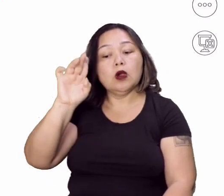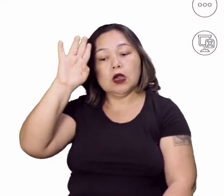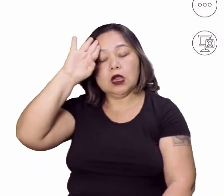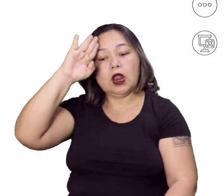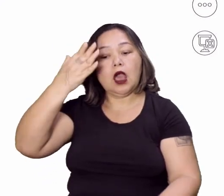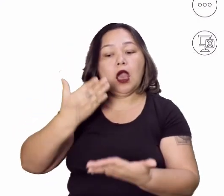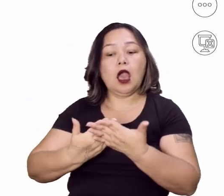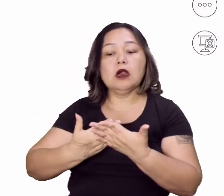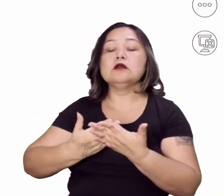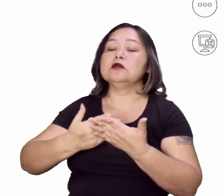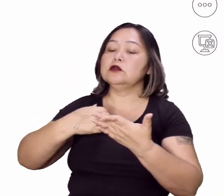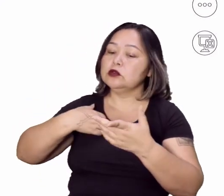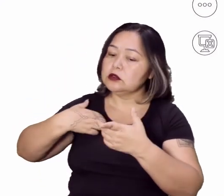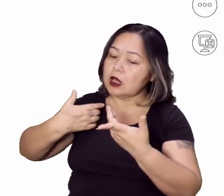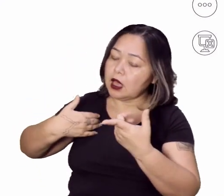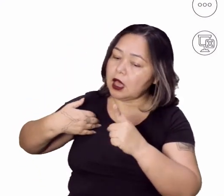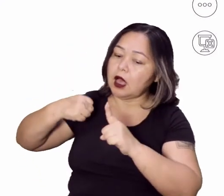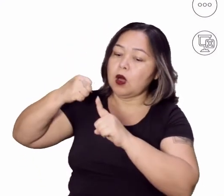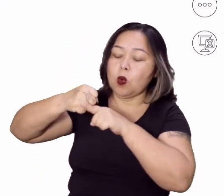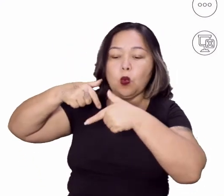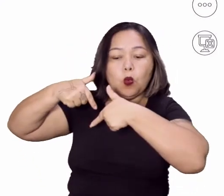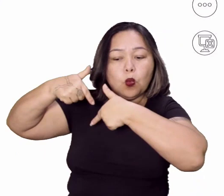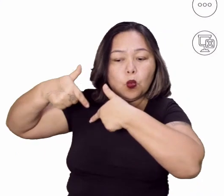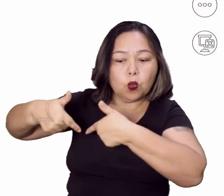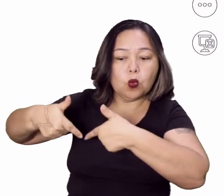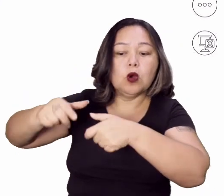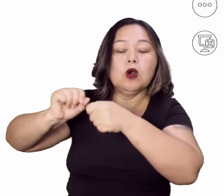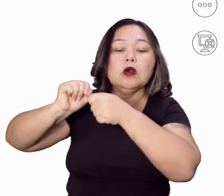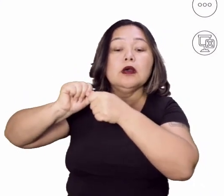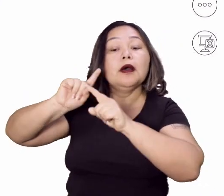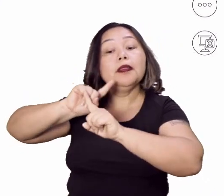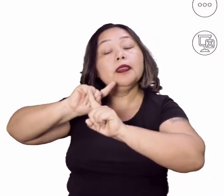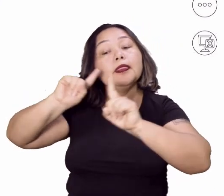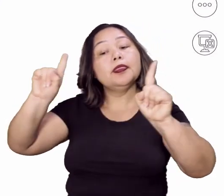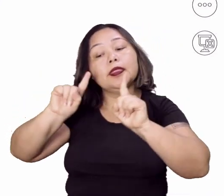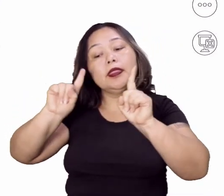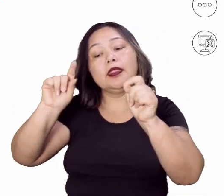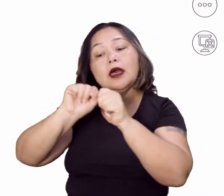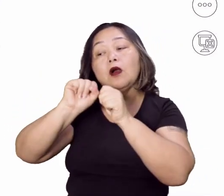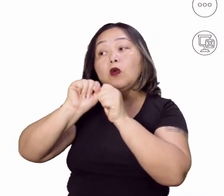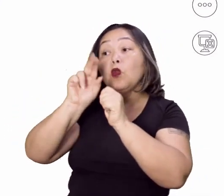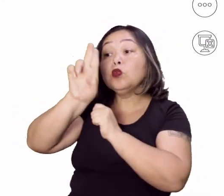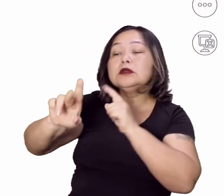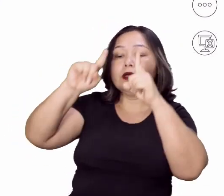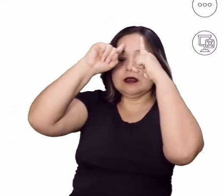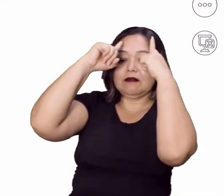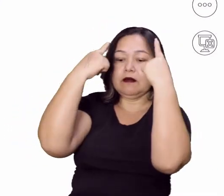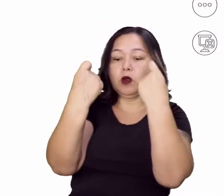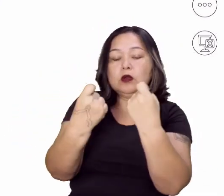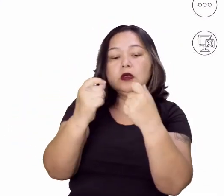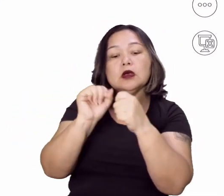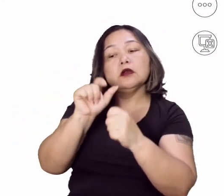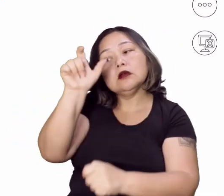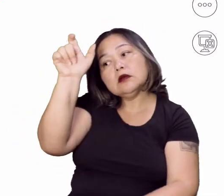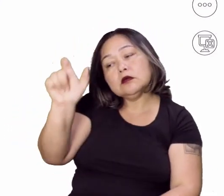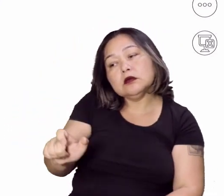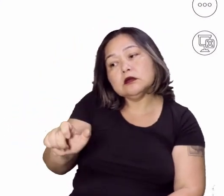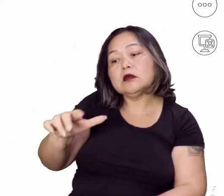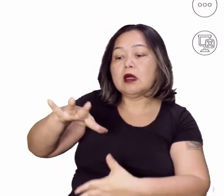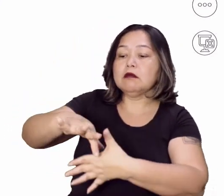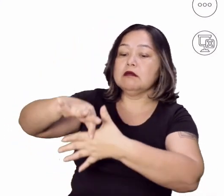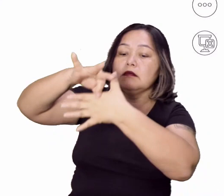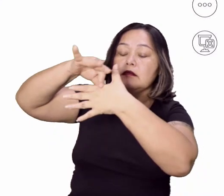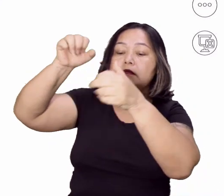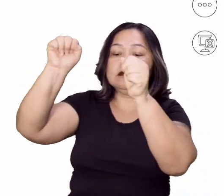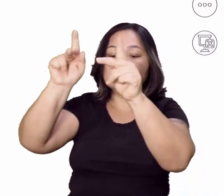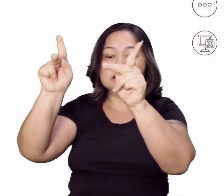de lutar, de procurar uma mudança, mas não através da violência. Por isso que ele era chamado de um líder